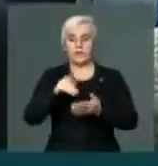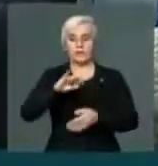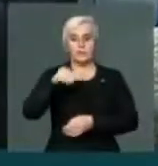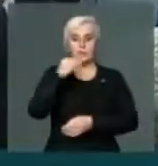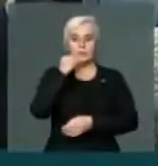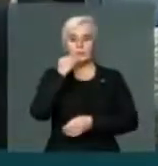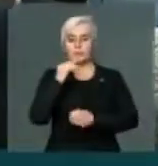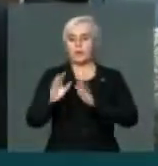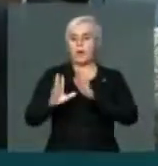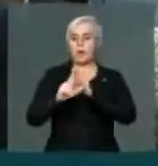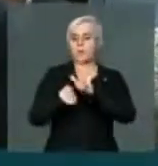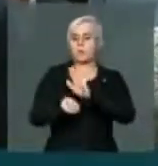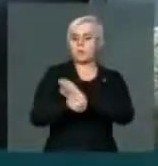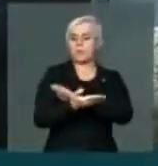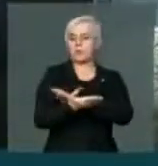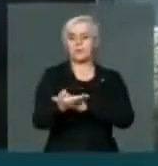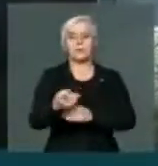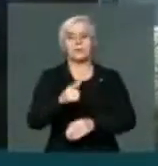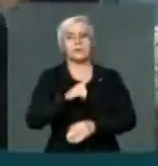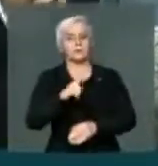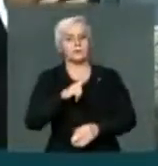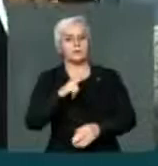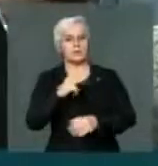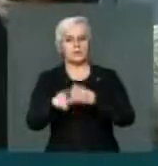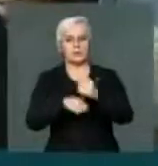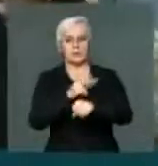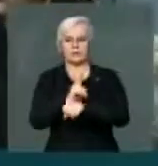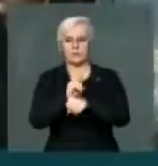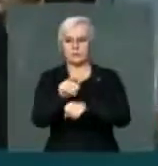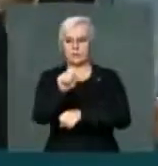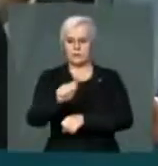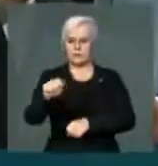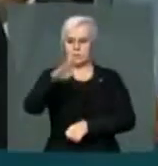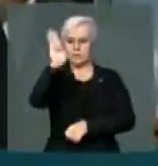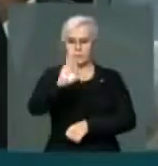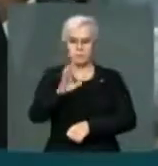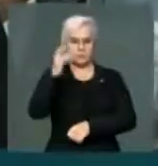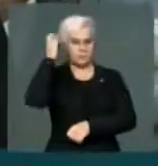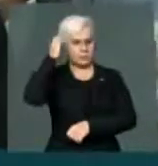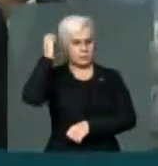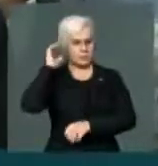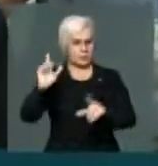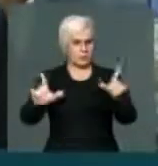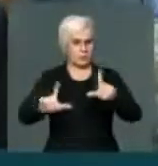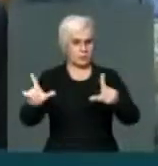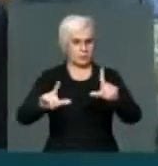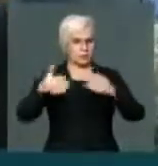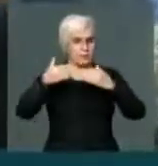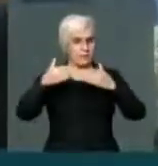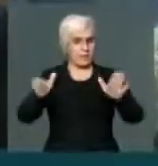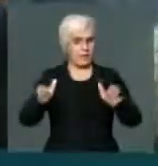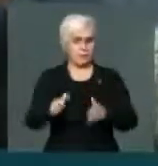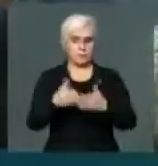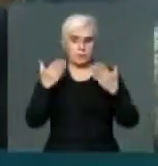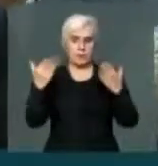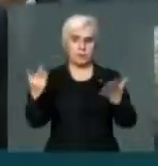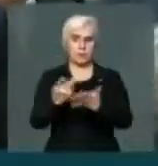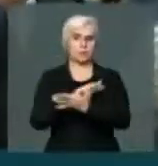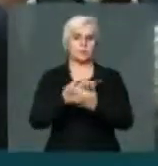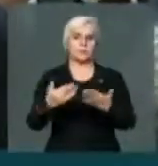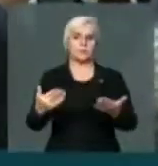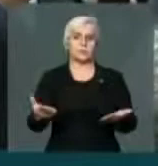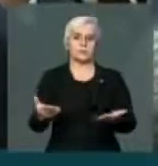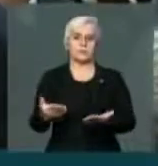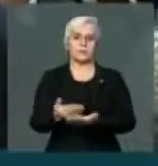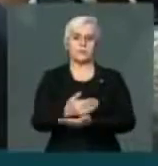golpista, que tem como retaguarda a Associação Brasileira de Rádio e Televisão Aberta. É isso que está acontecendo.